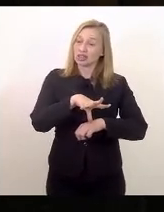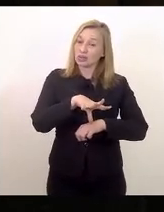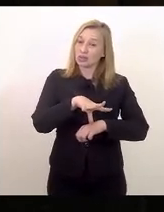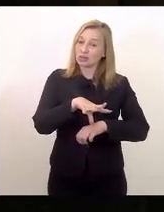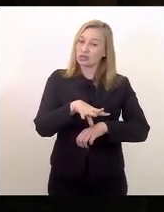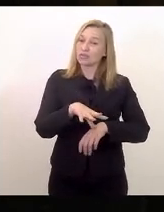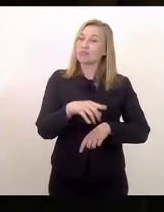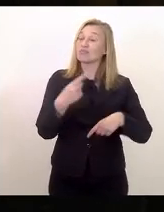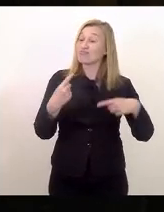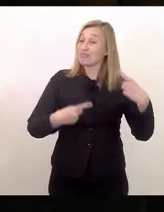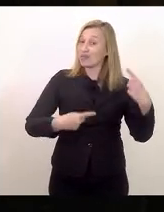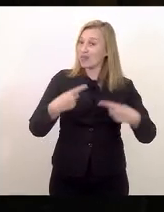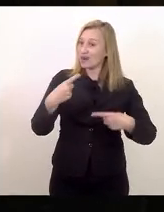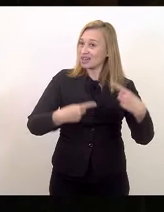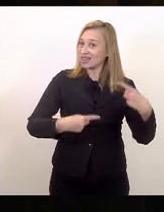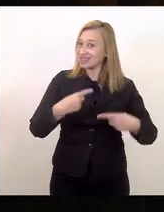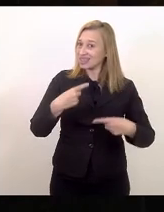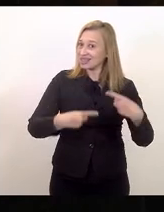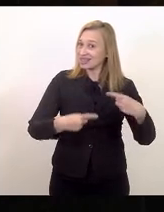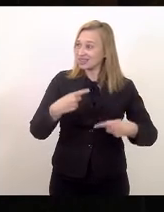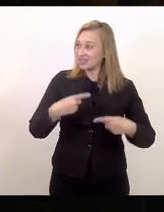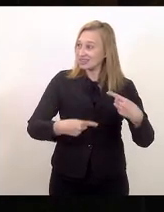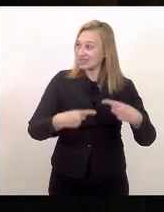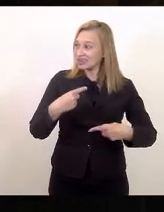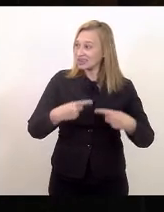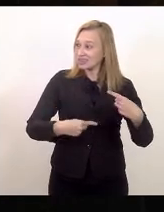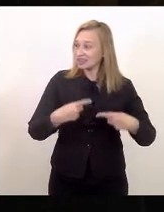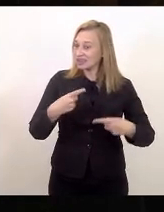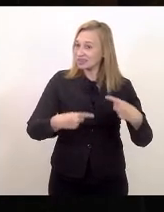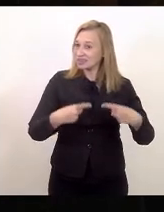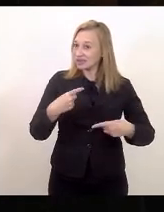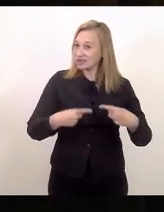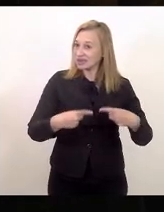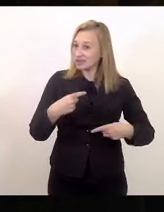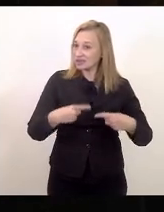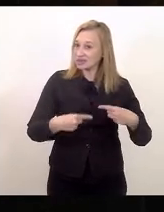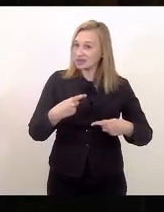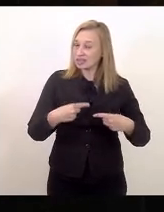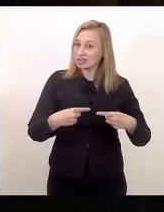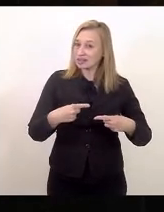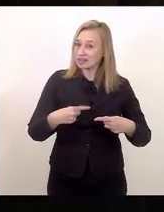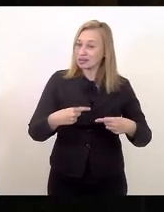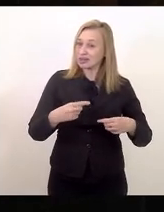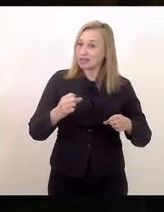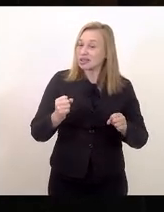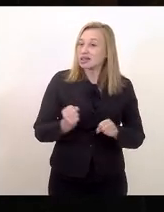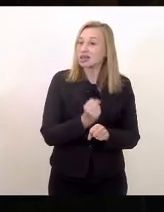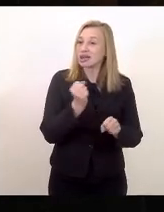para construir a sua base do governo.